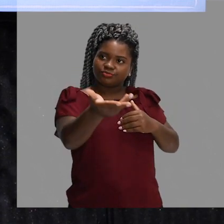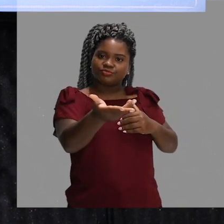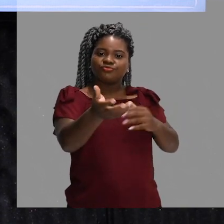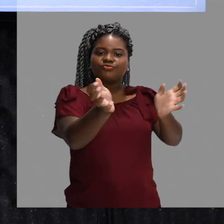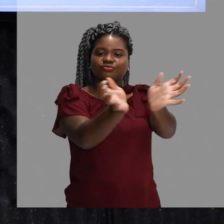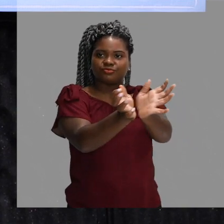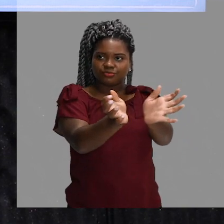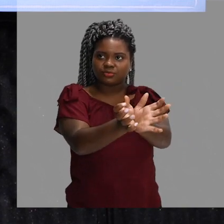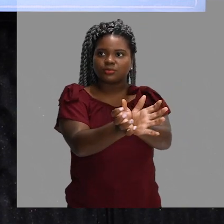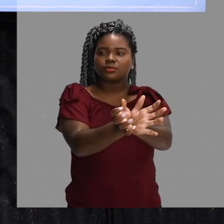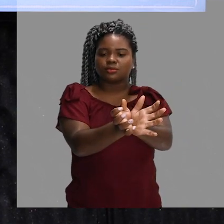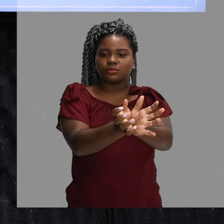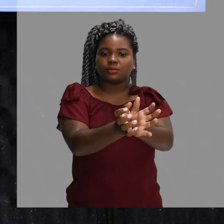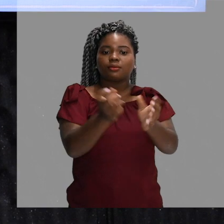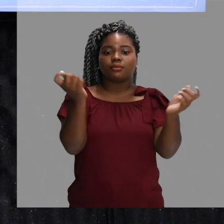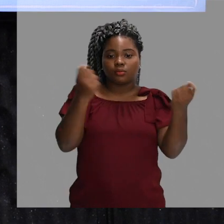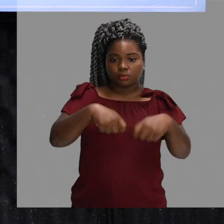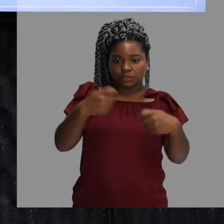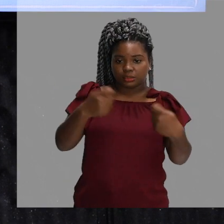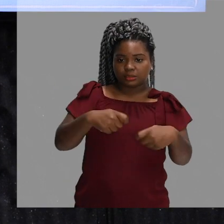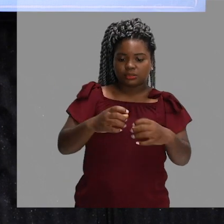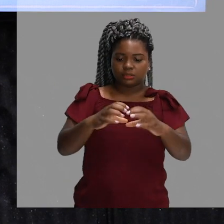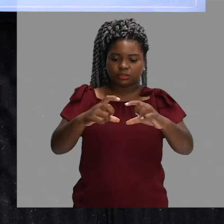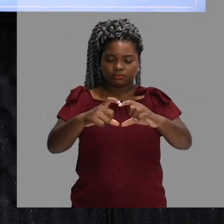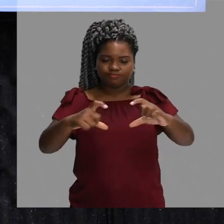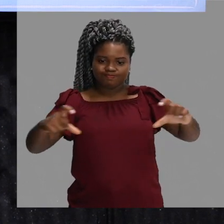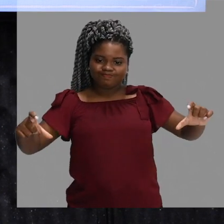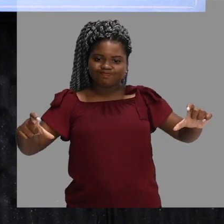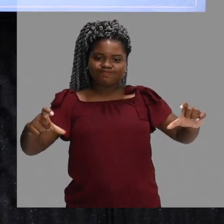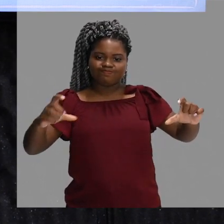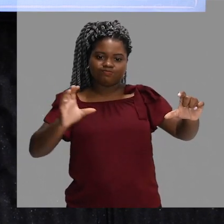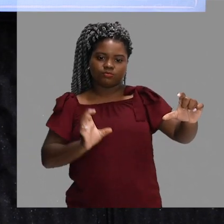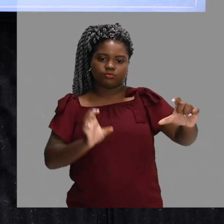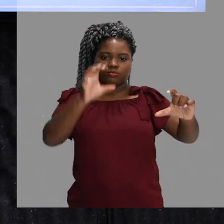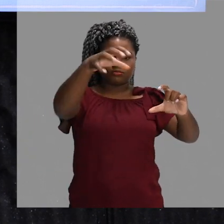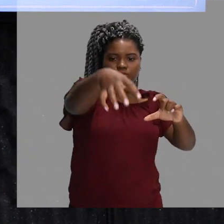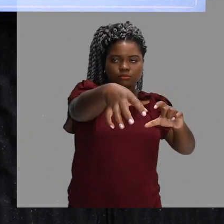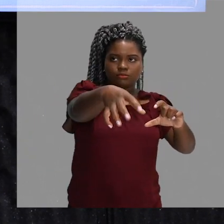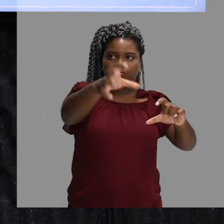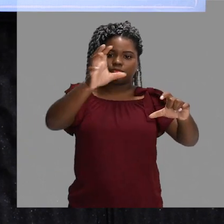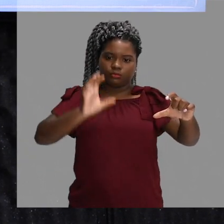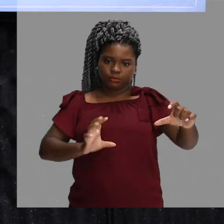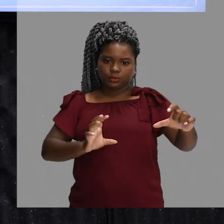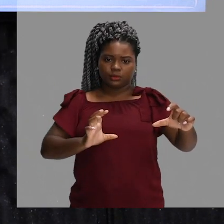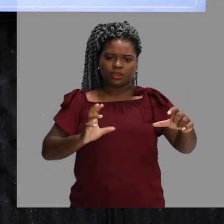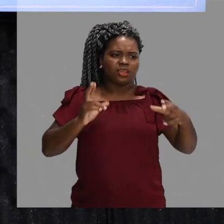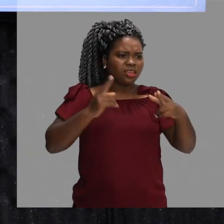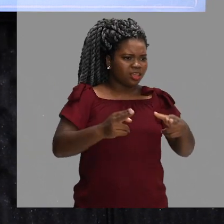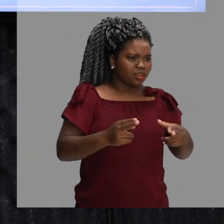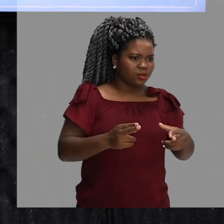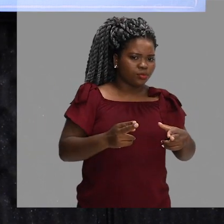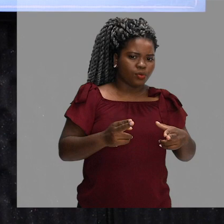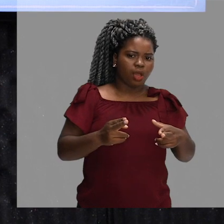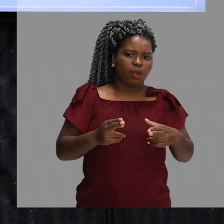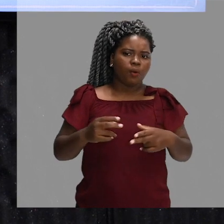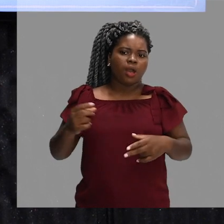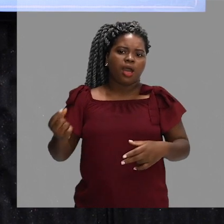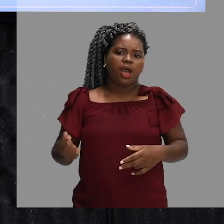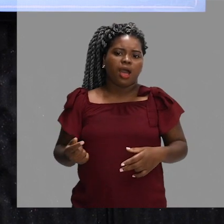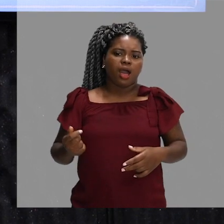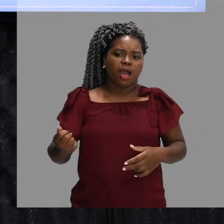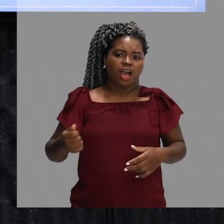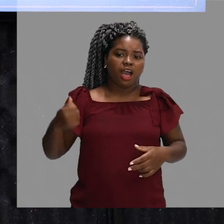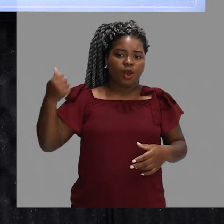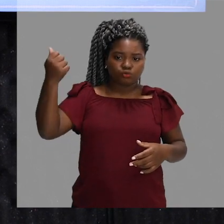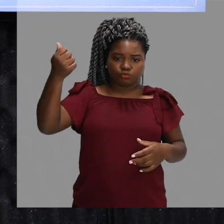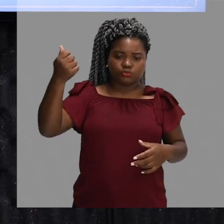passar entre essas antenas. Não obrigatoriamente na mesma altura, tá certo? Porque traça-se uma linha imaginária até o teto